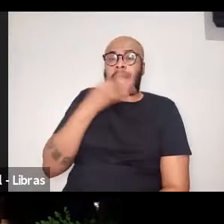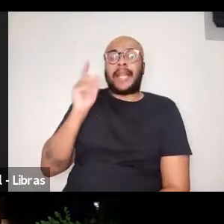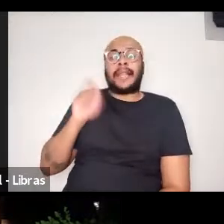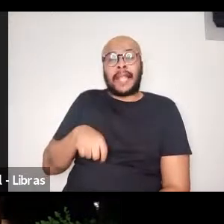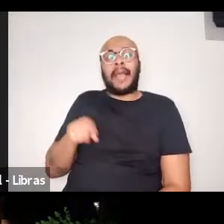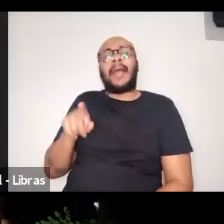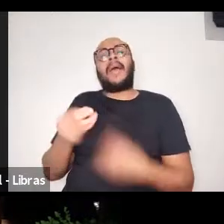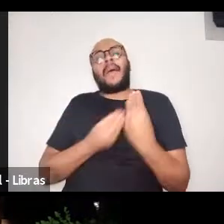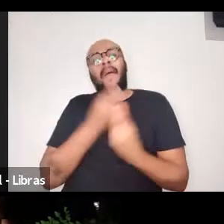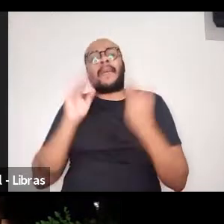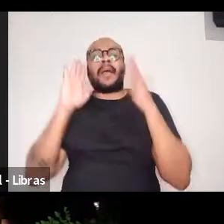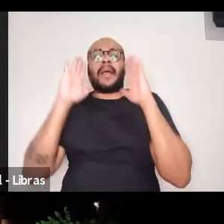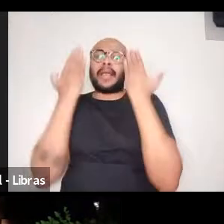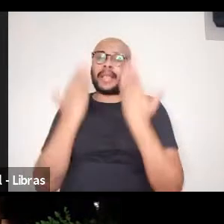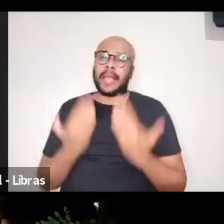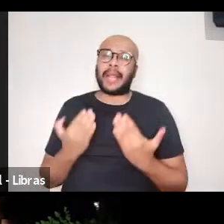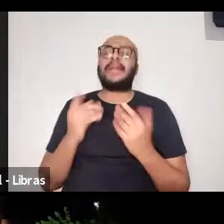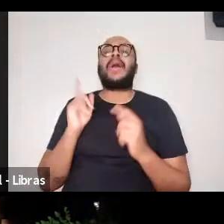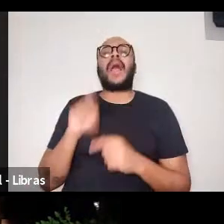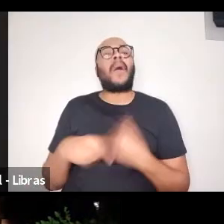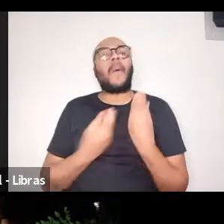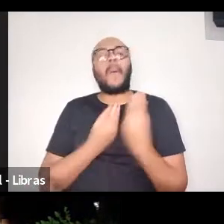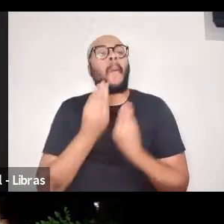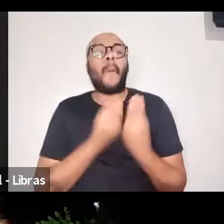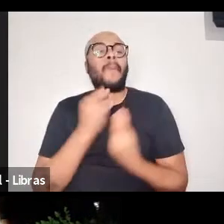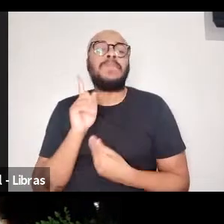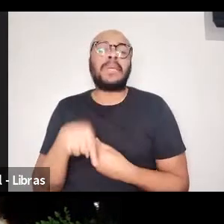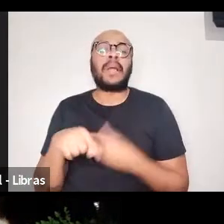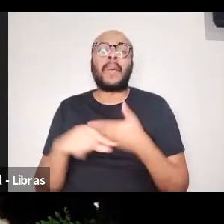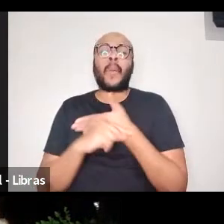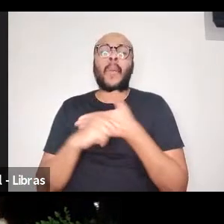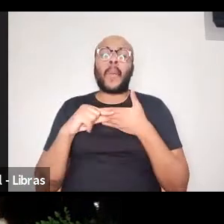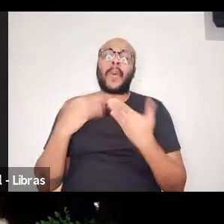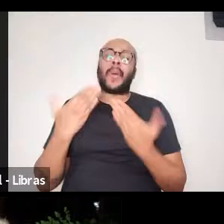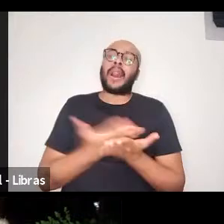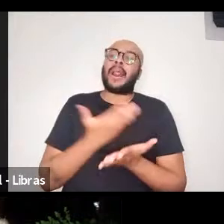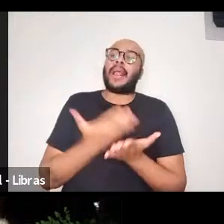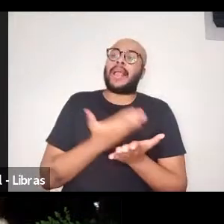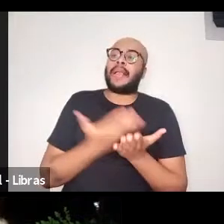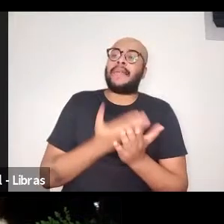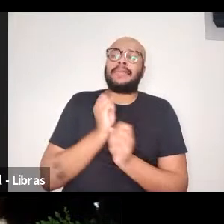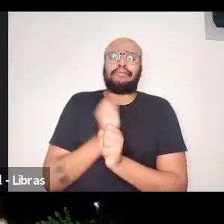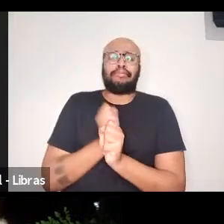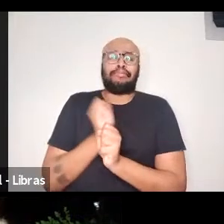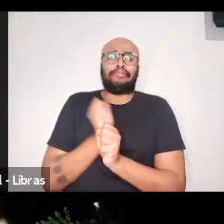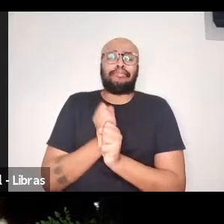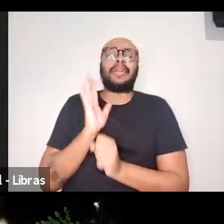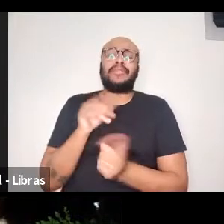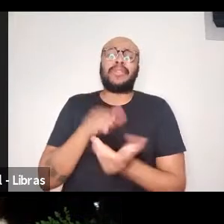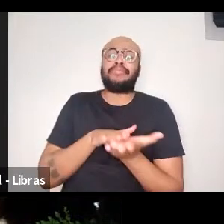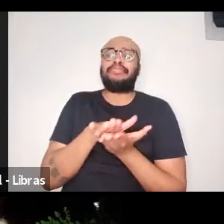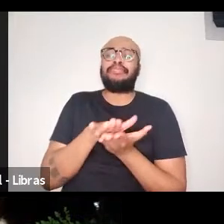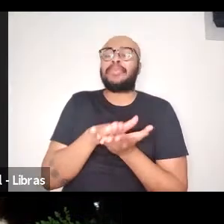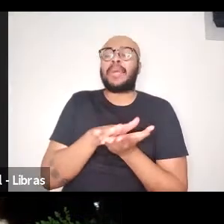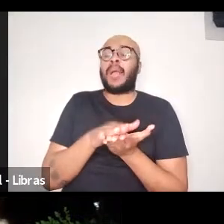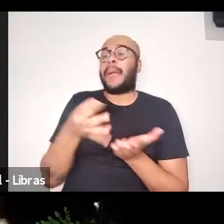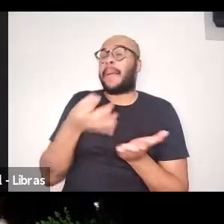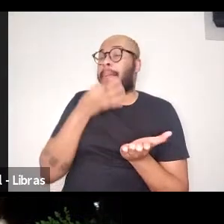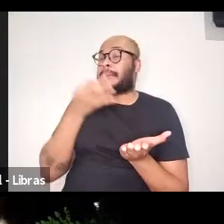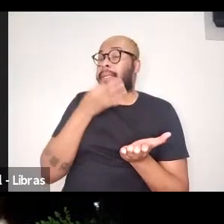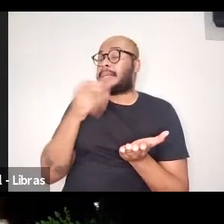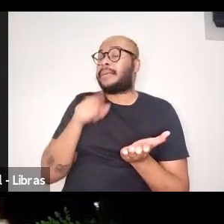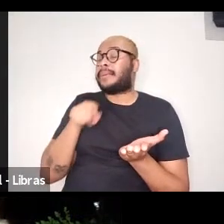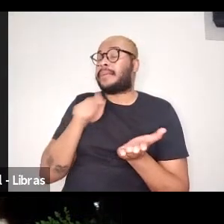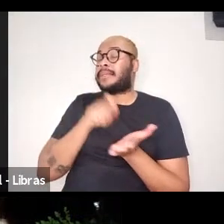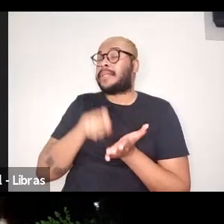analisar como é que o autor do livro publicado há vários anos diria, escreveria,